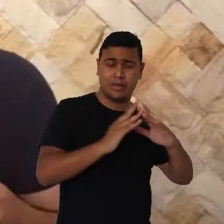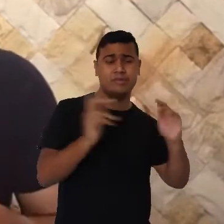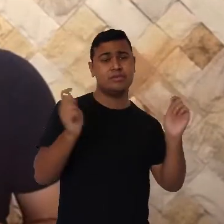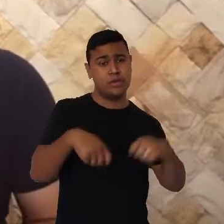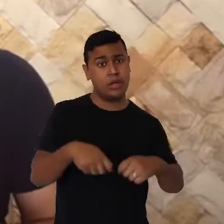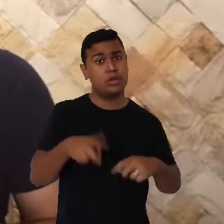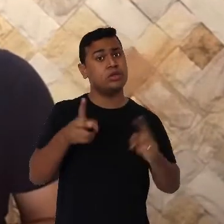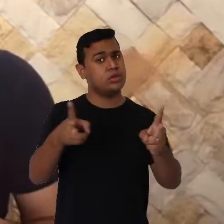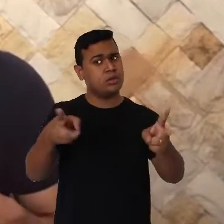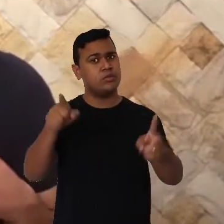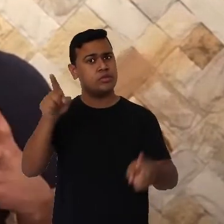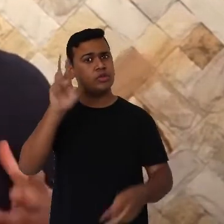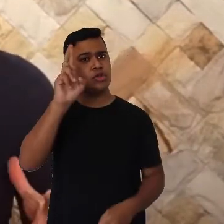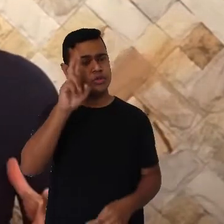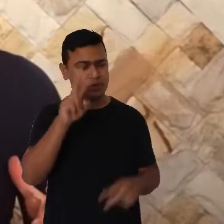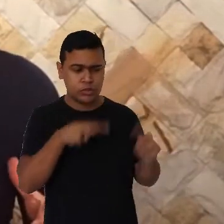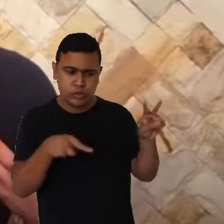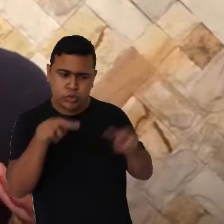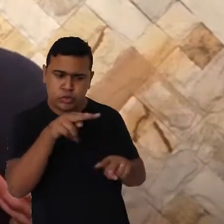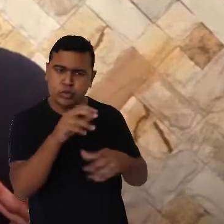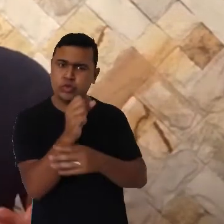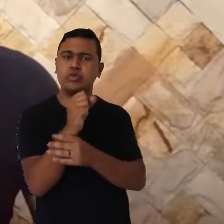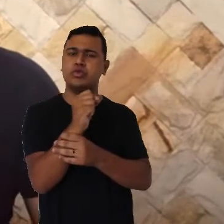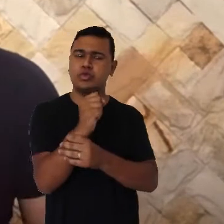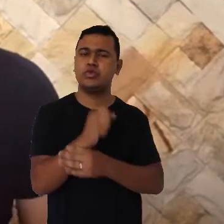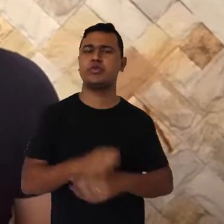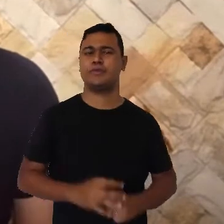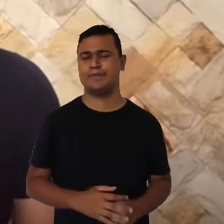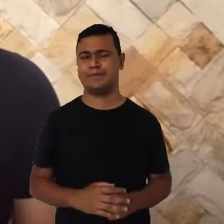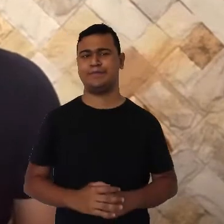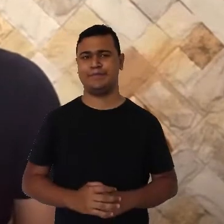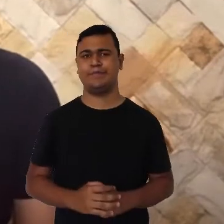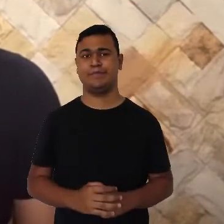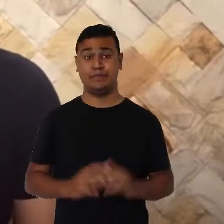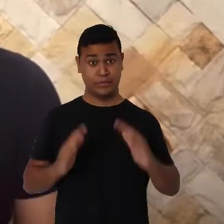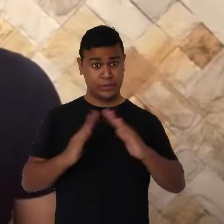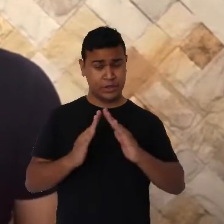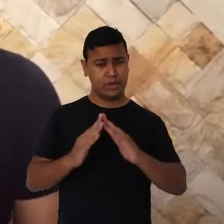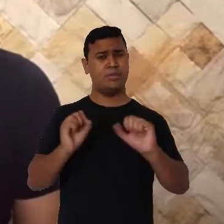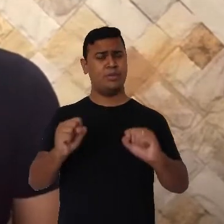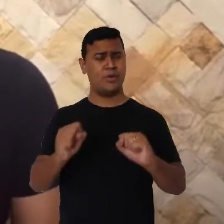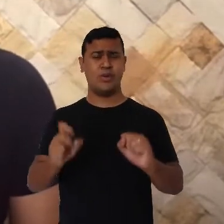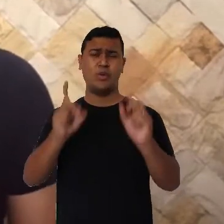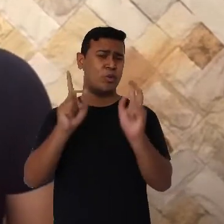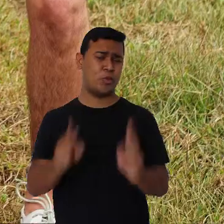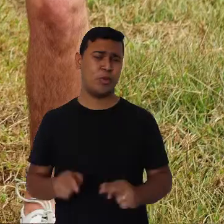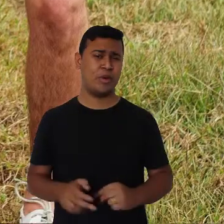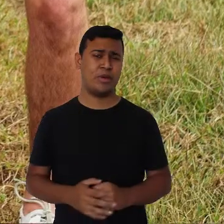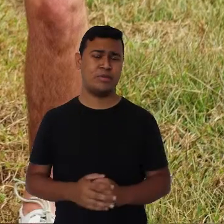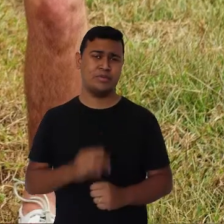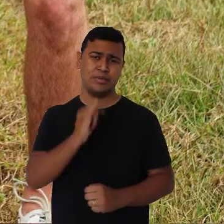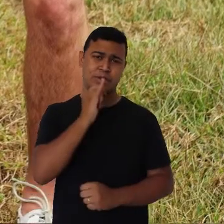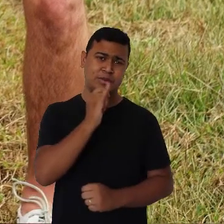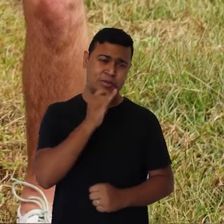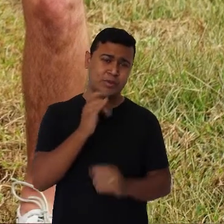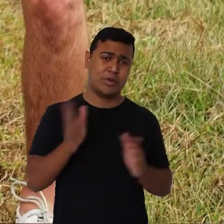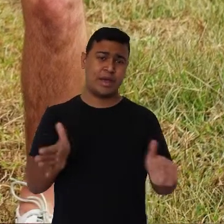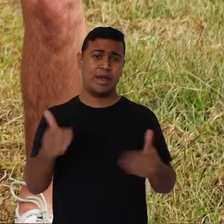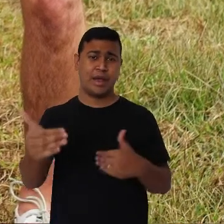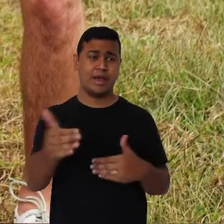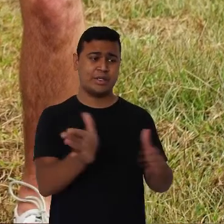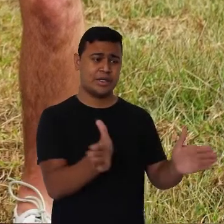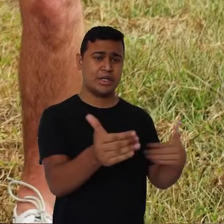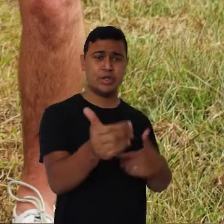supervisionada e segura. Em casa, você pode fazer algo similar, colocando, por exemplo, uma ou duas caixas,